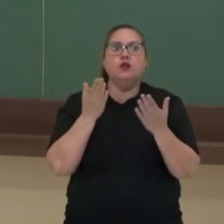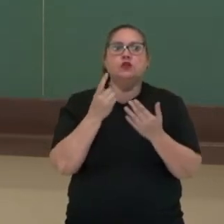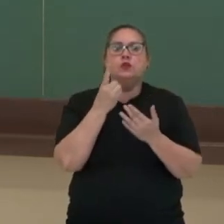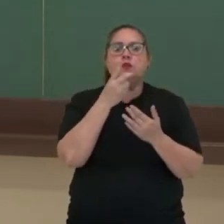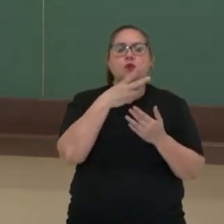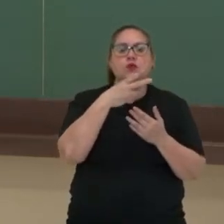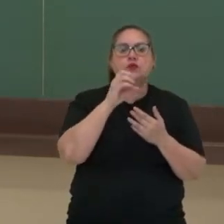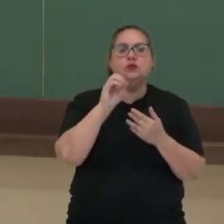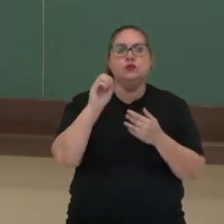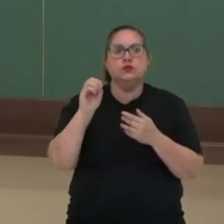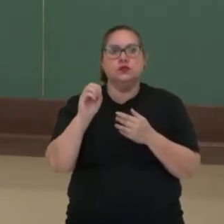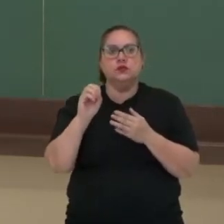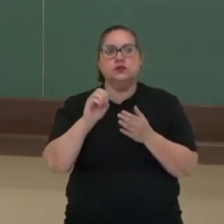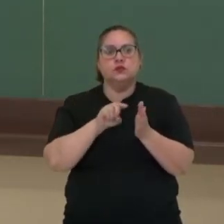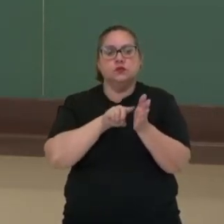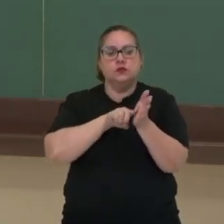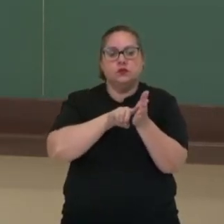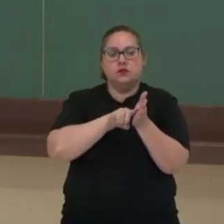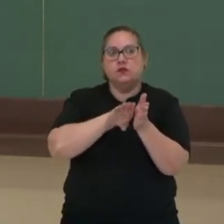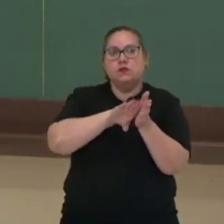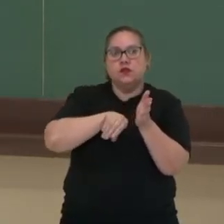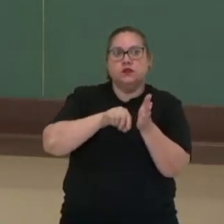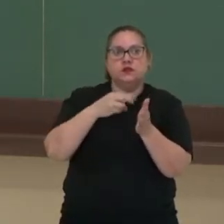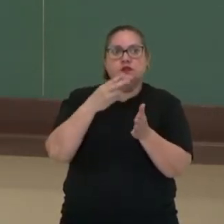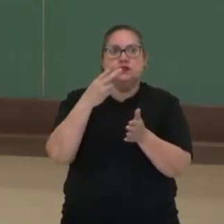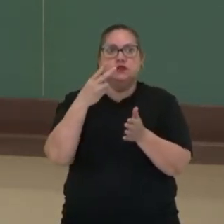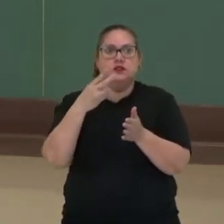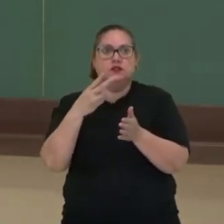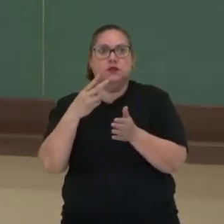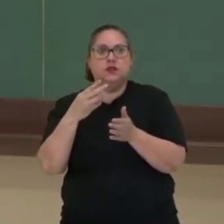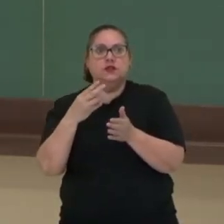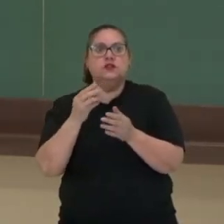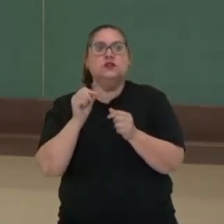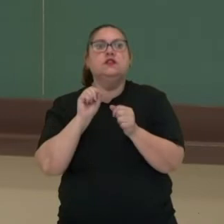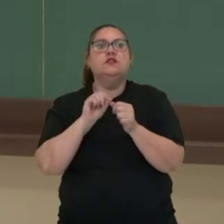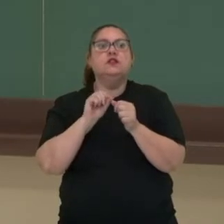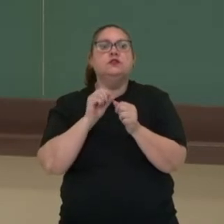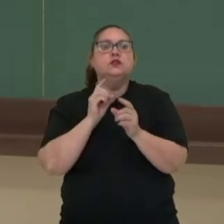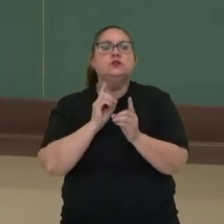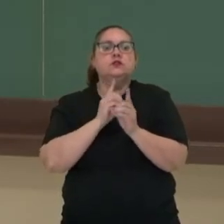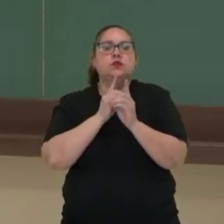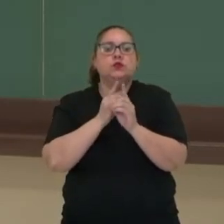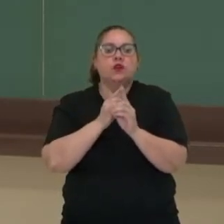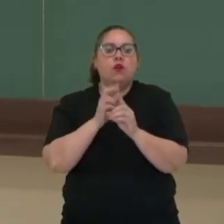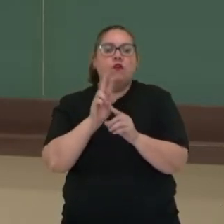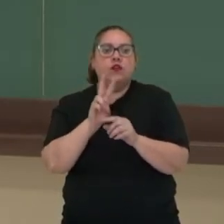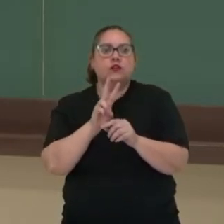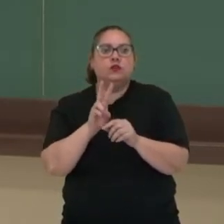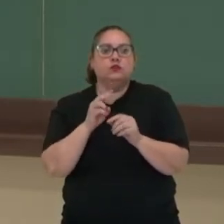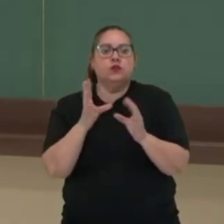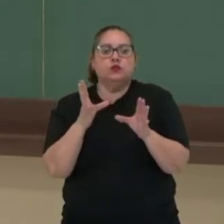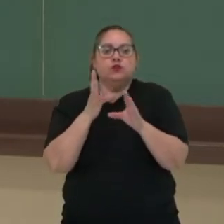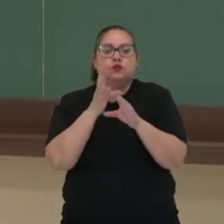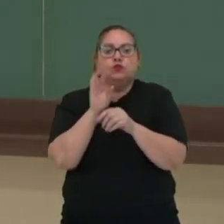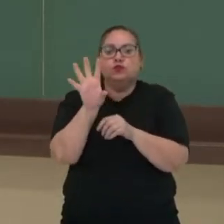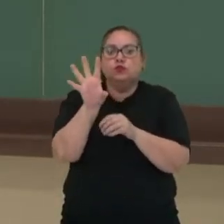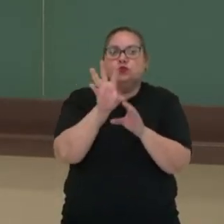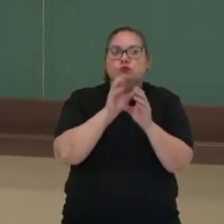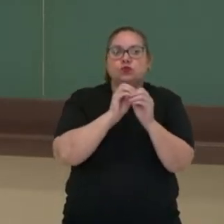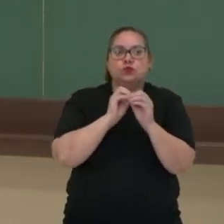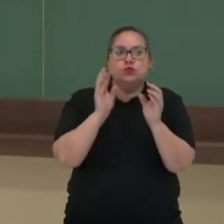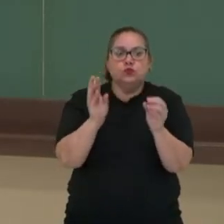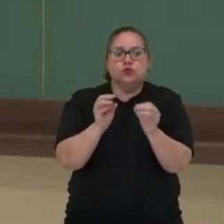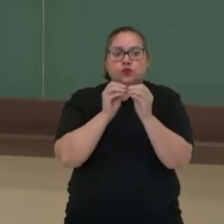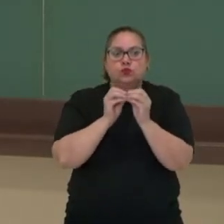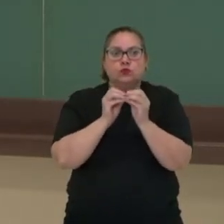1.200 menos essa terça parte, o que a gente tem que fazer para descobrir o valor do aluguel? Pegar tudo isso do que sobrou,